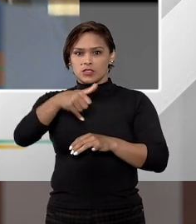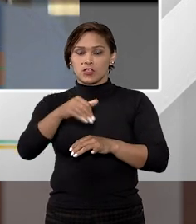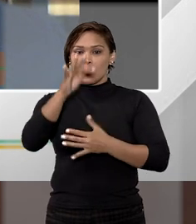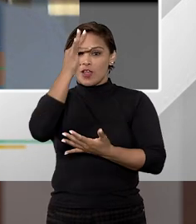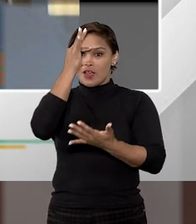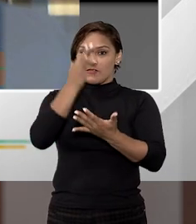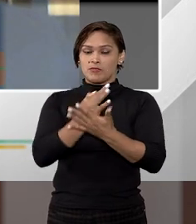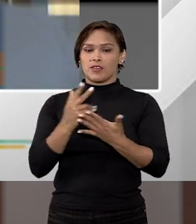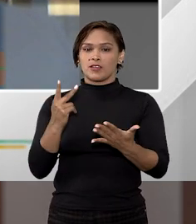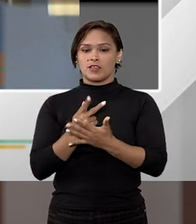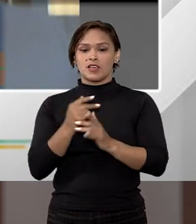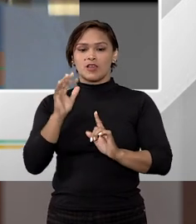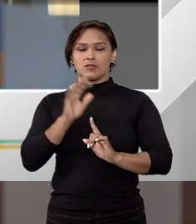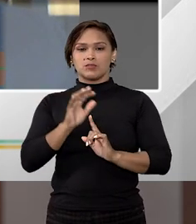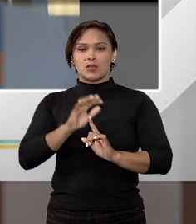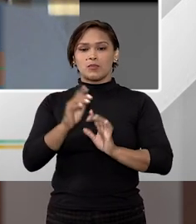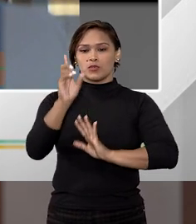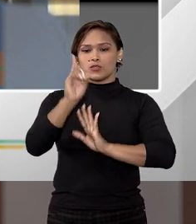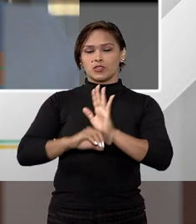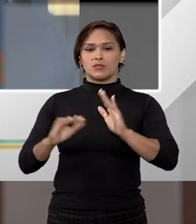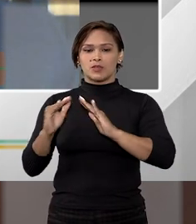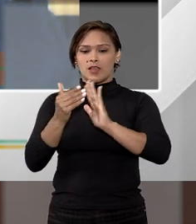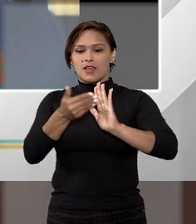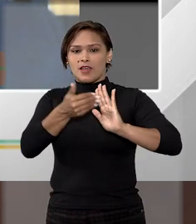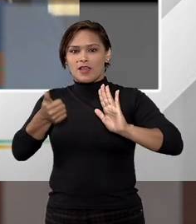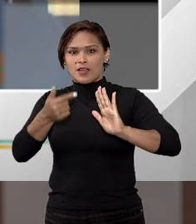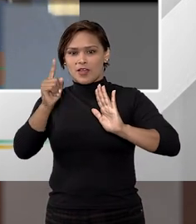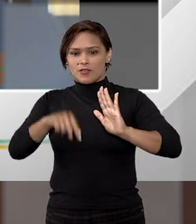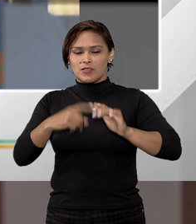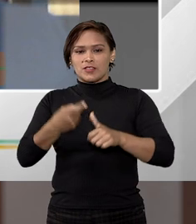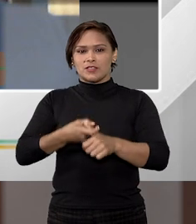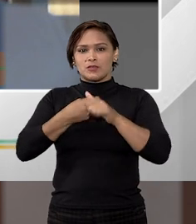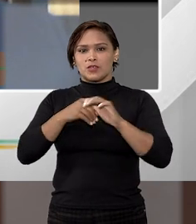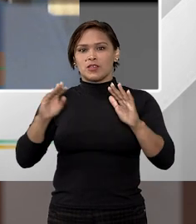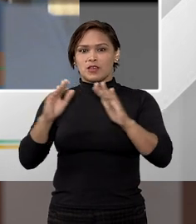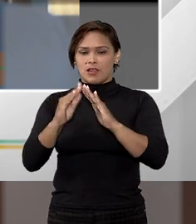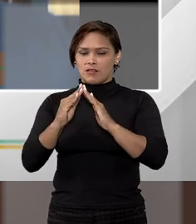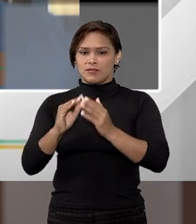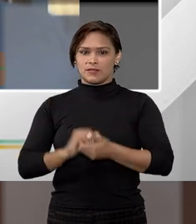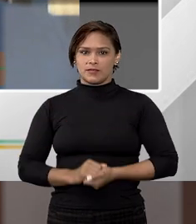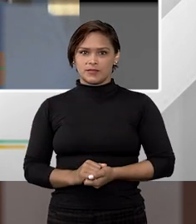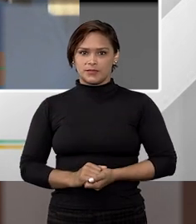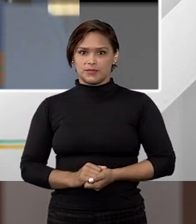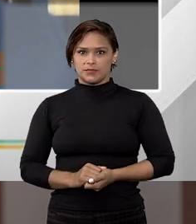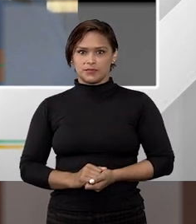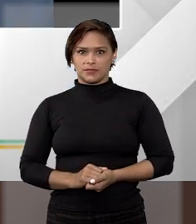que a má fé e o abuso do direito de propriedade afastam a impenhorabilidade do bem de família.